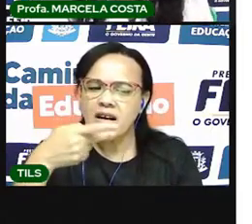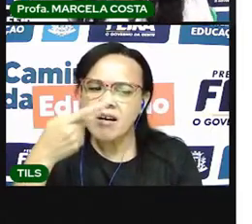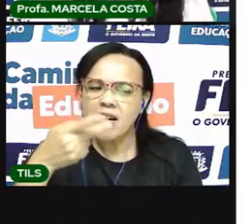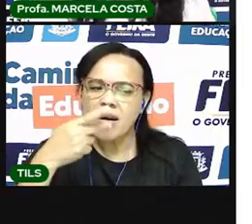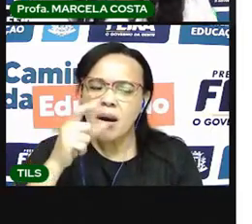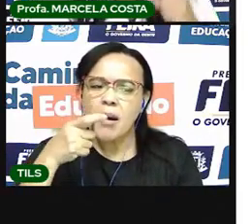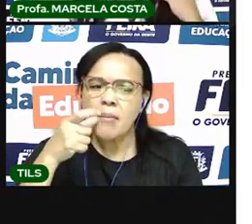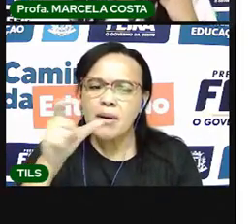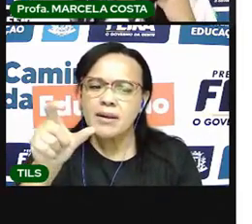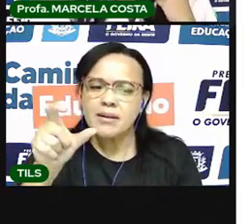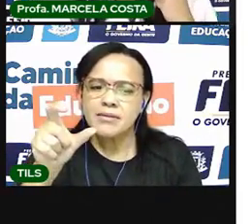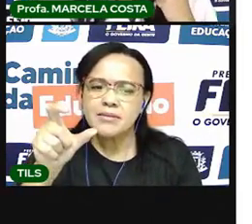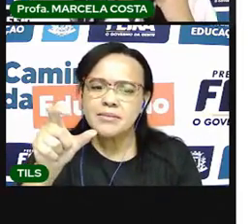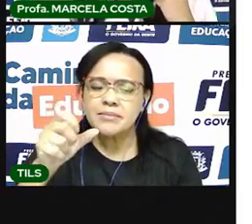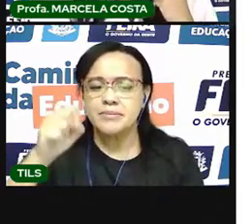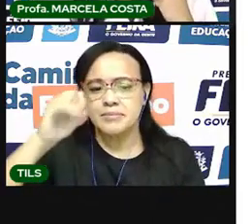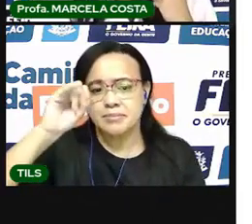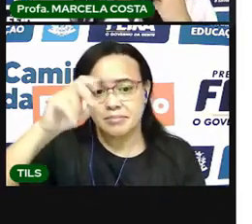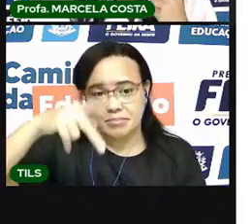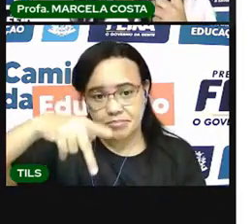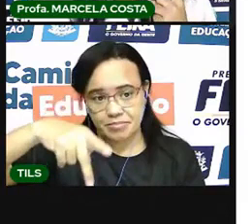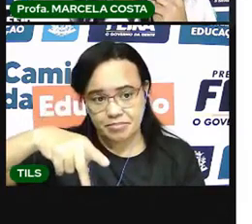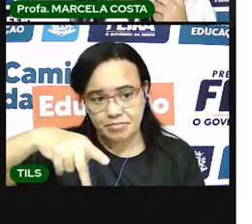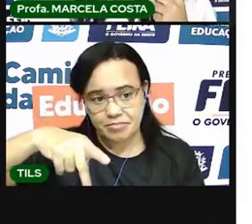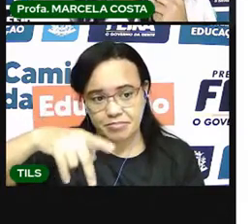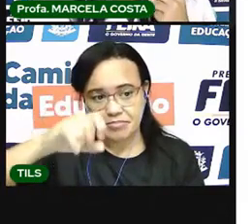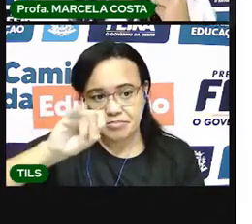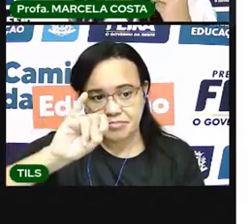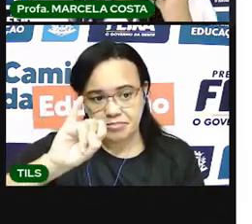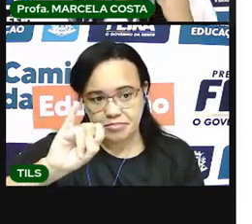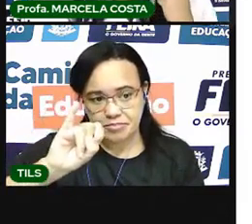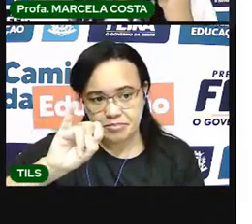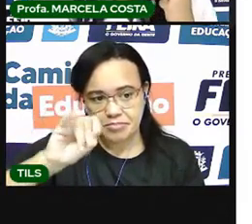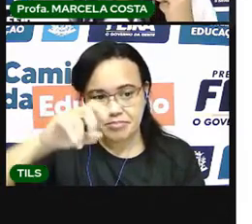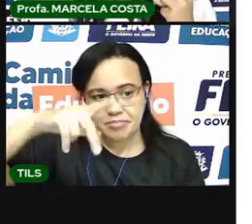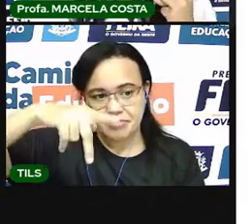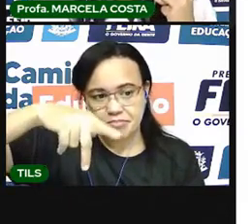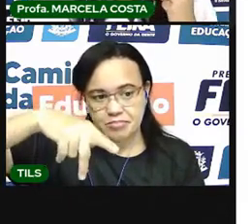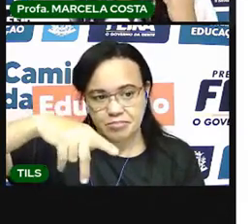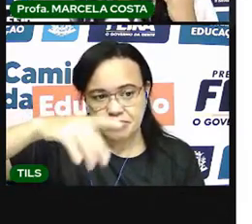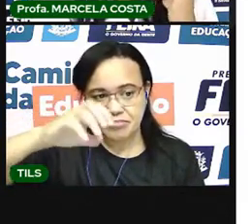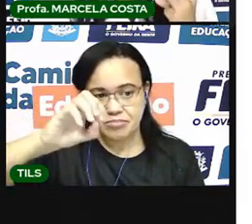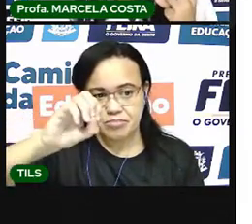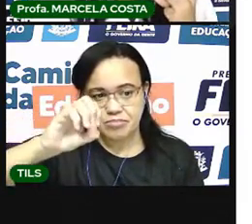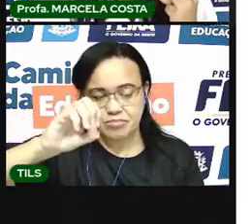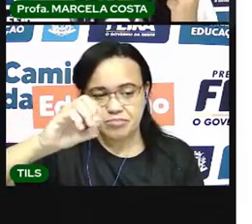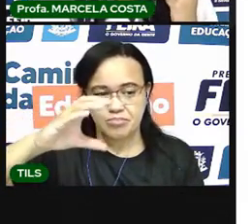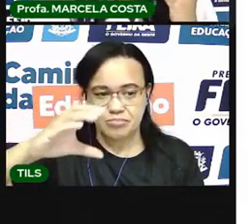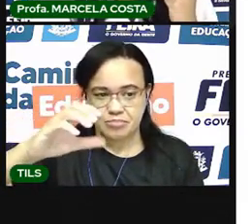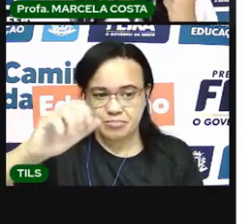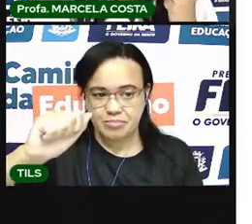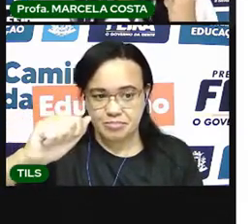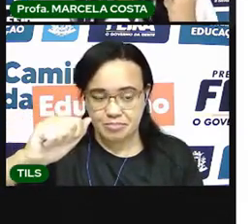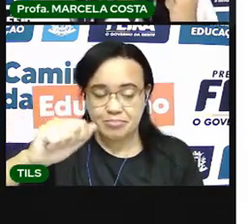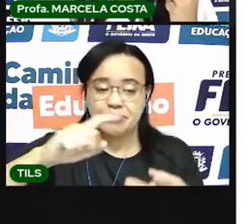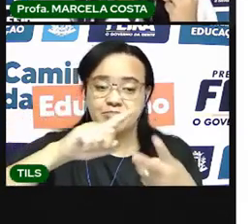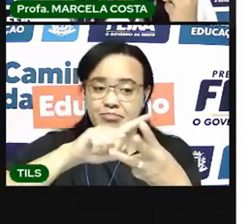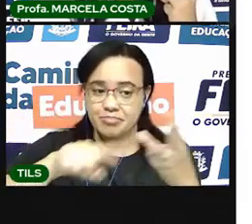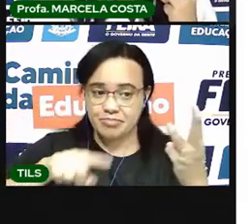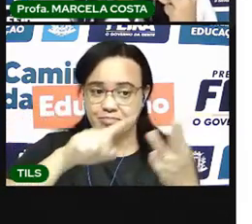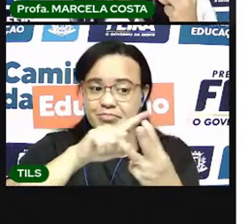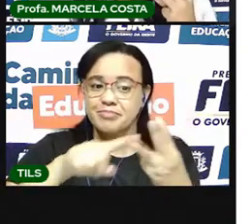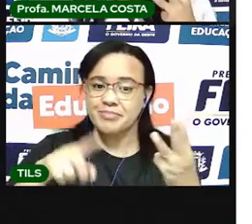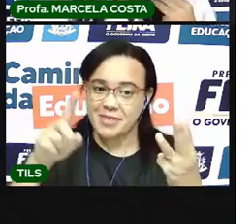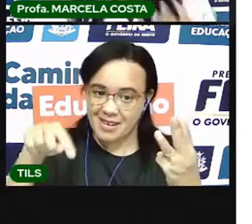palavra pipoca. Ó. P-pi-po-ca. Três